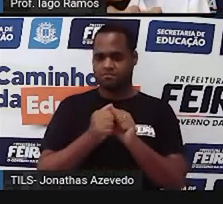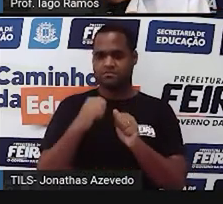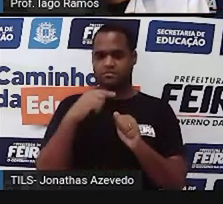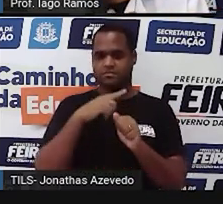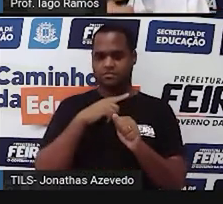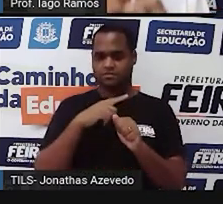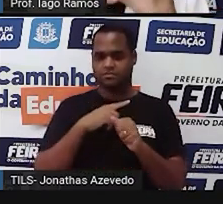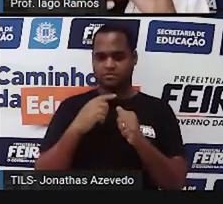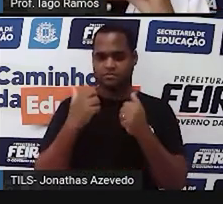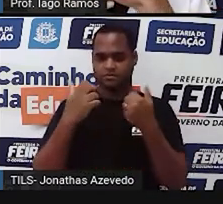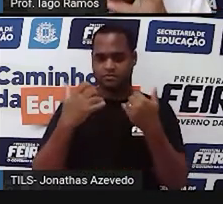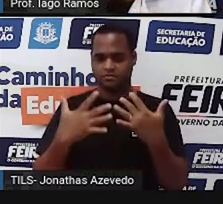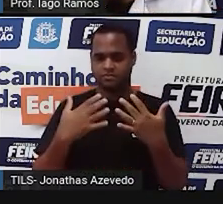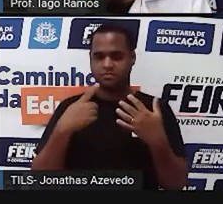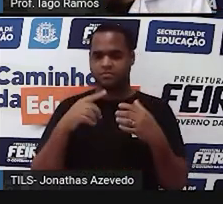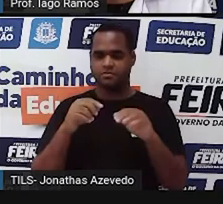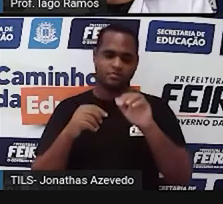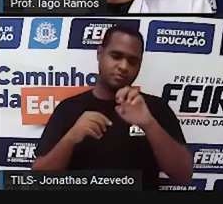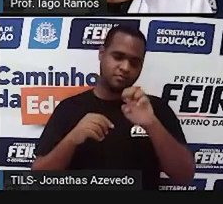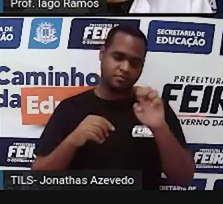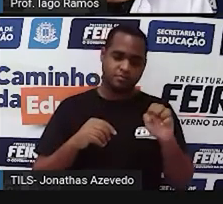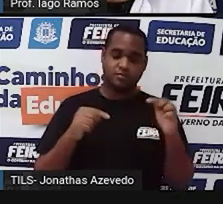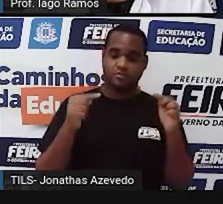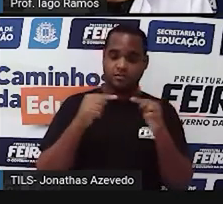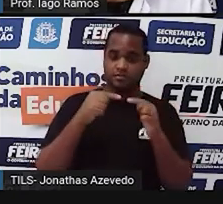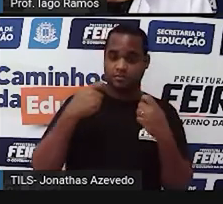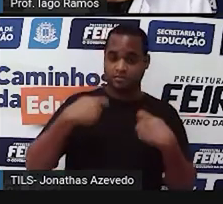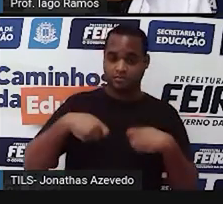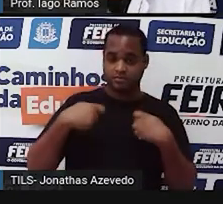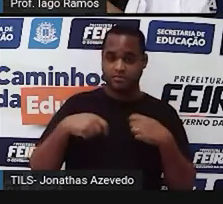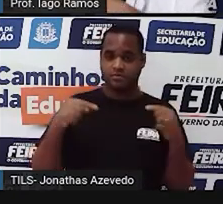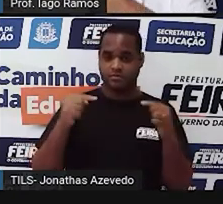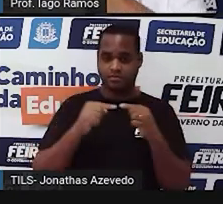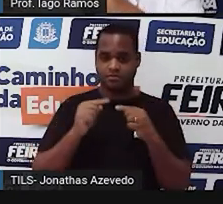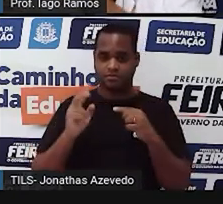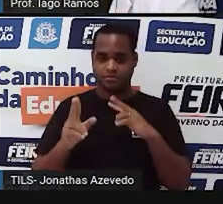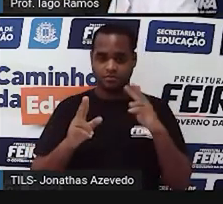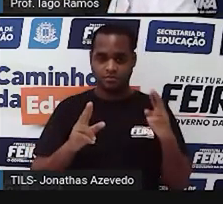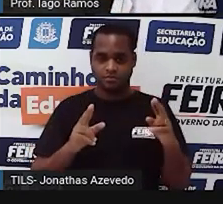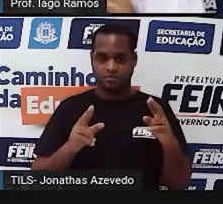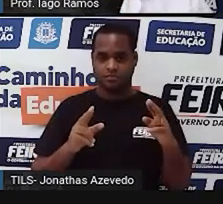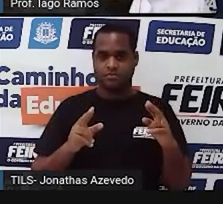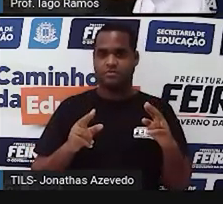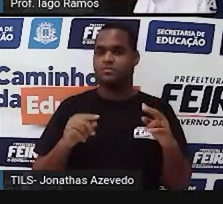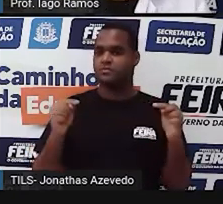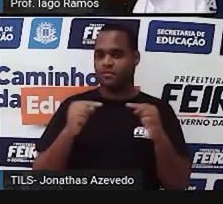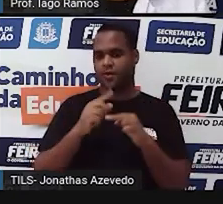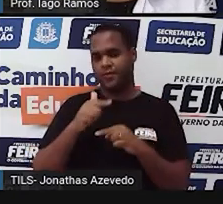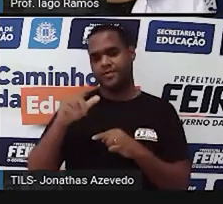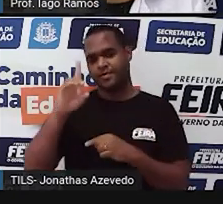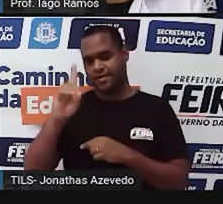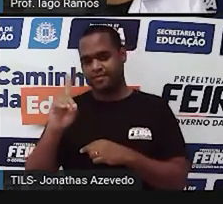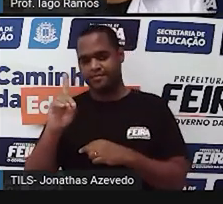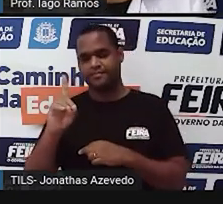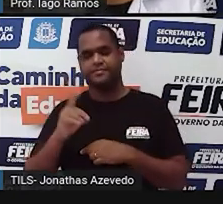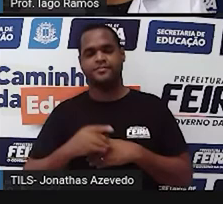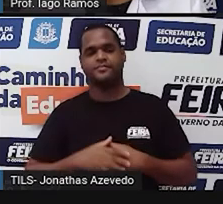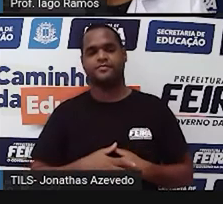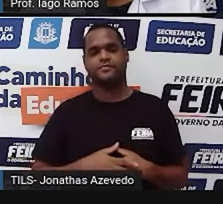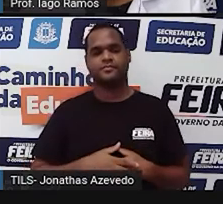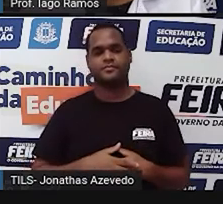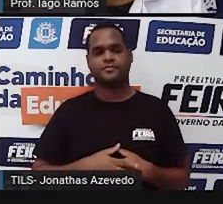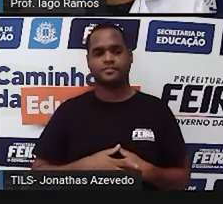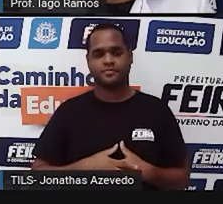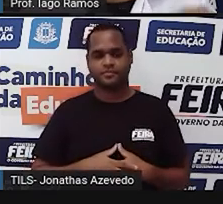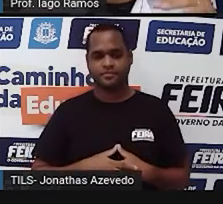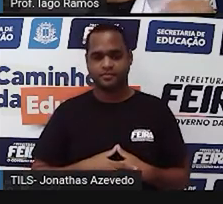esquerdo, precisa ser igual ao que dá do lado direito. Certo?